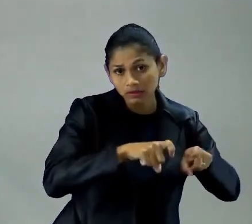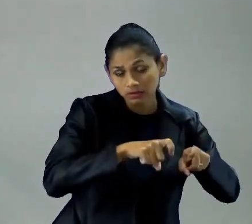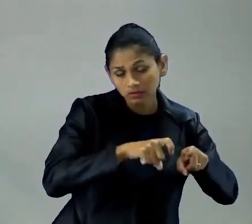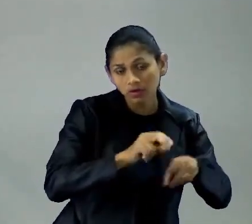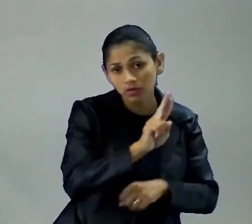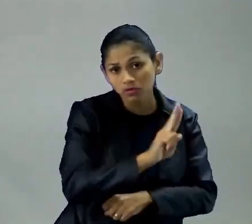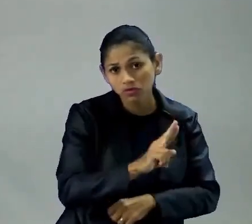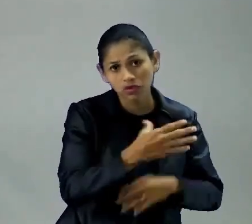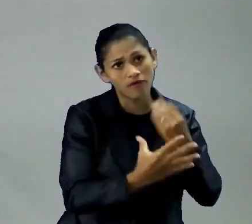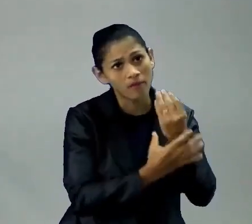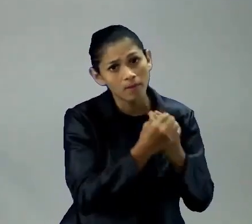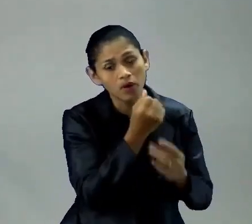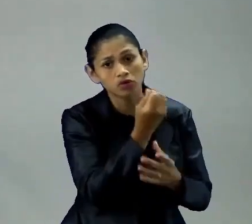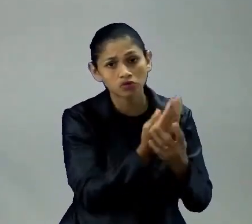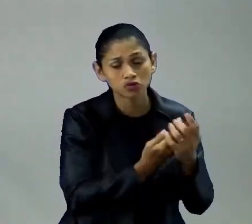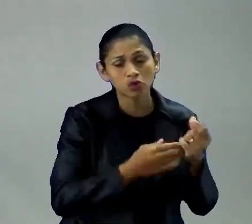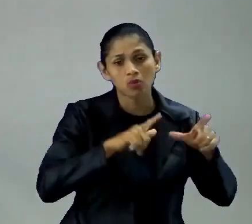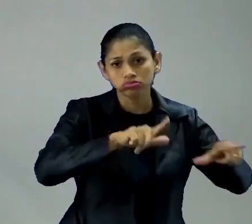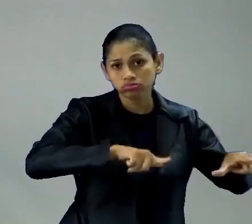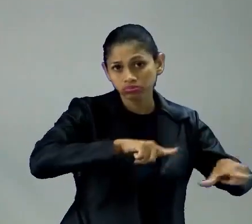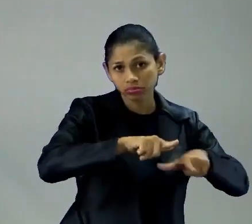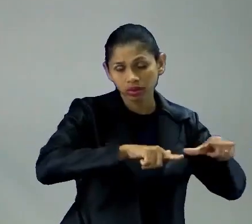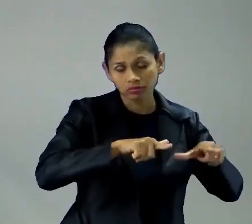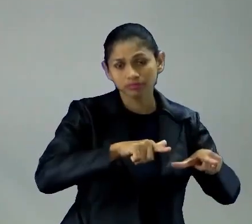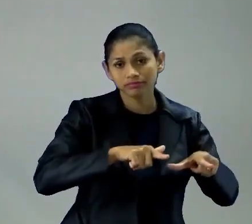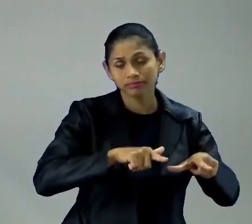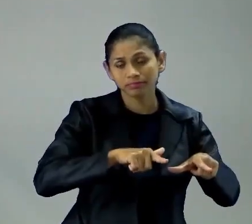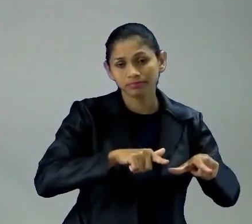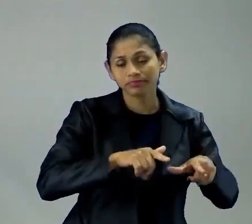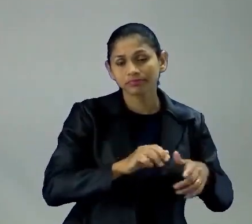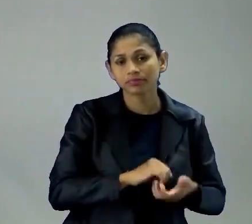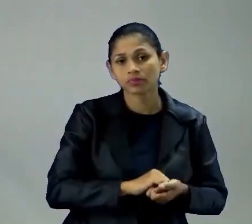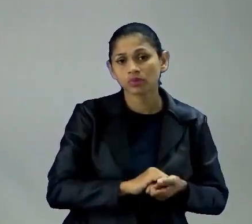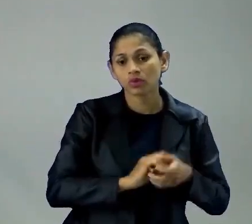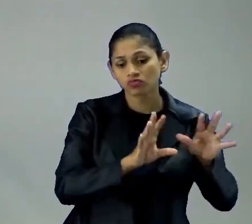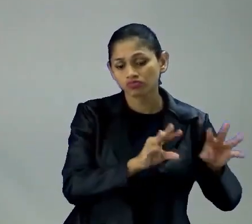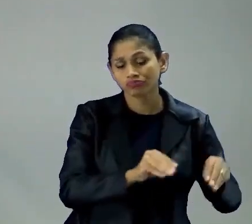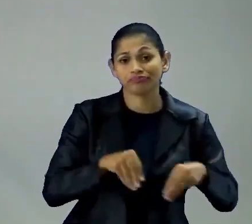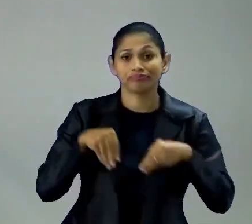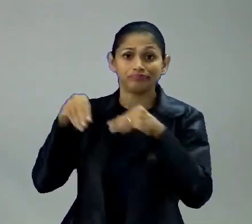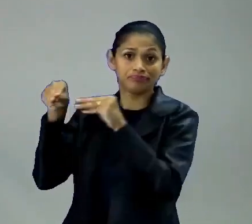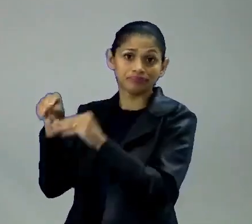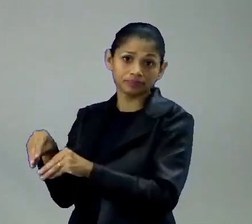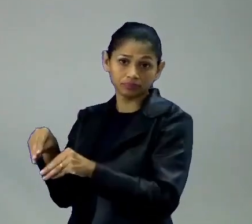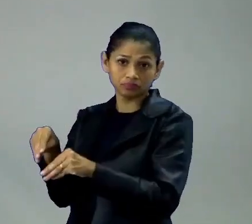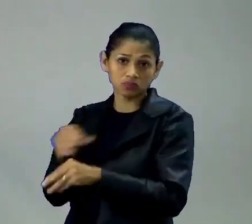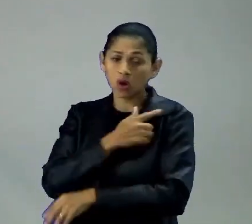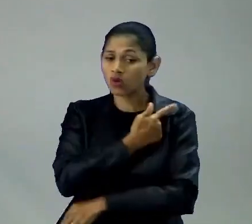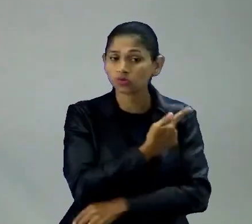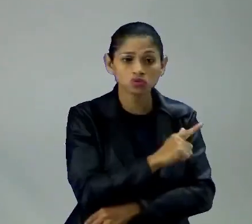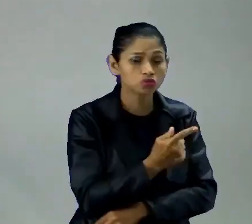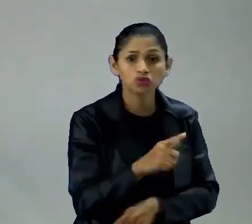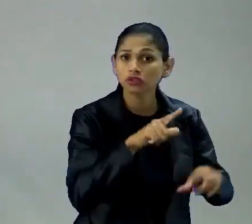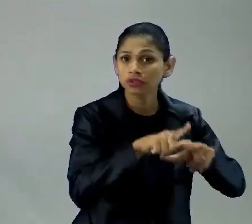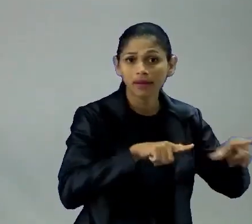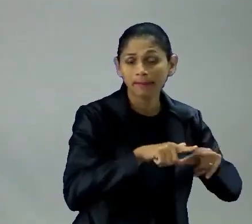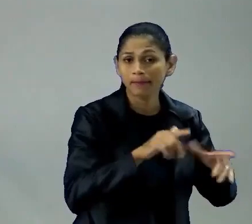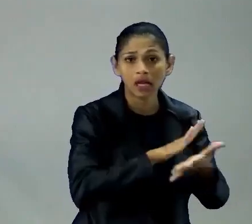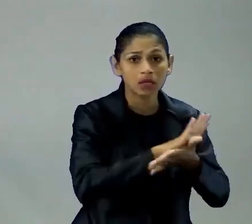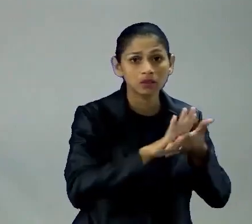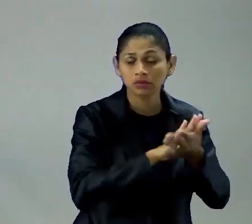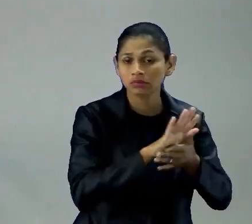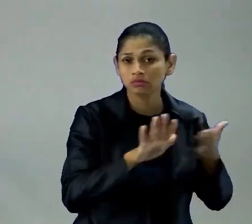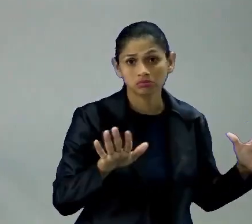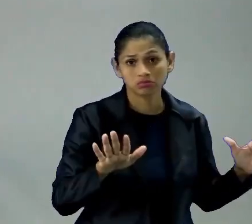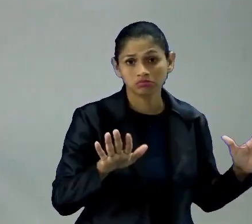né, o trabalho braçal, a mão de obra era feita ali, né, o trabalho braçal, eles ficaram sem ter trabalho, porque tinha uma máquina